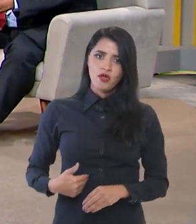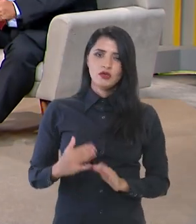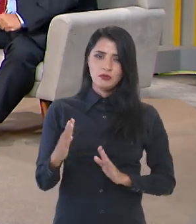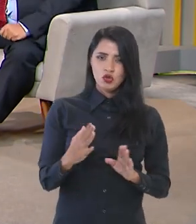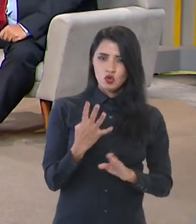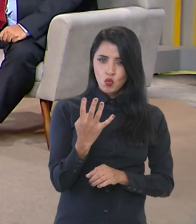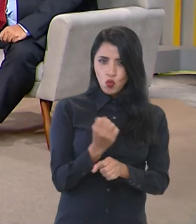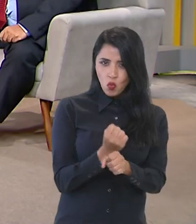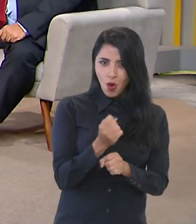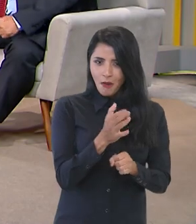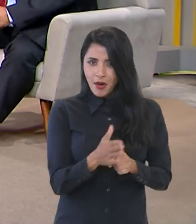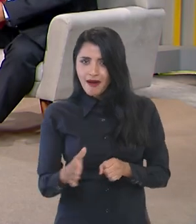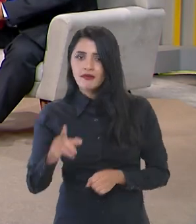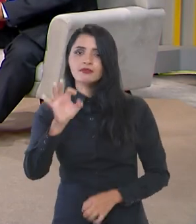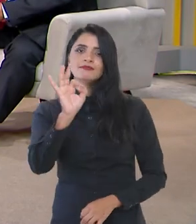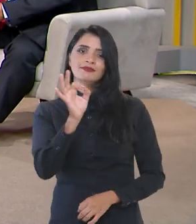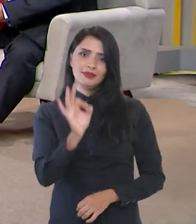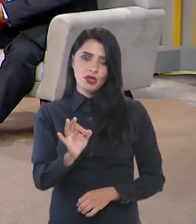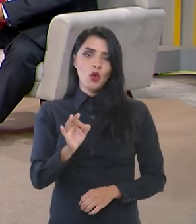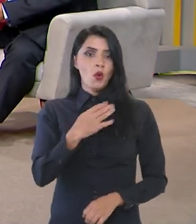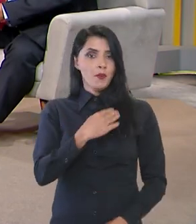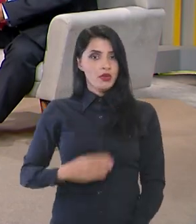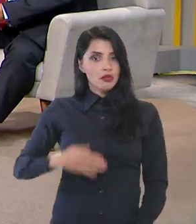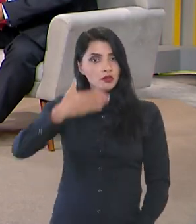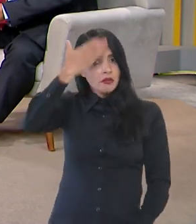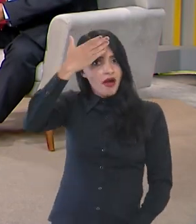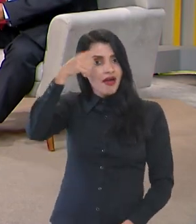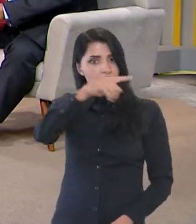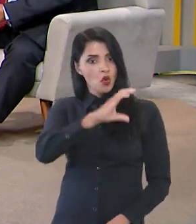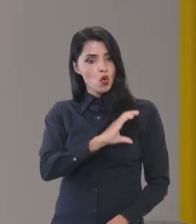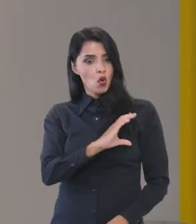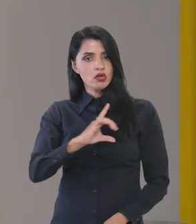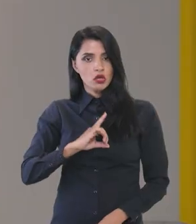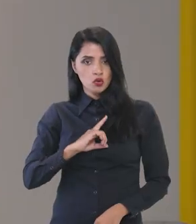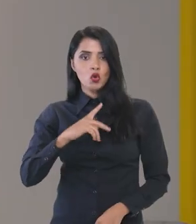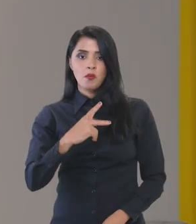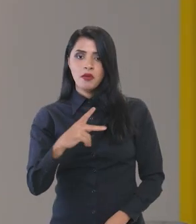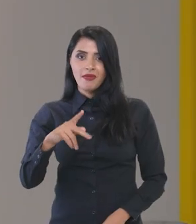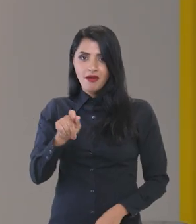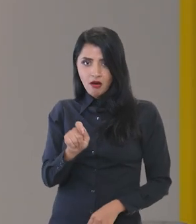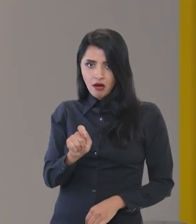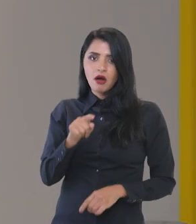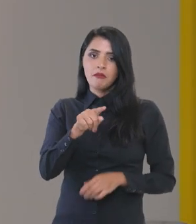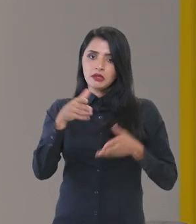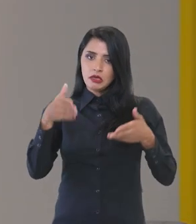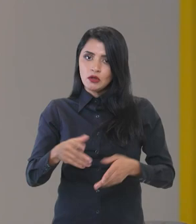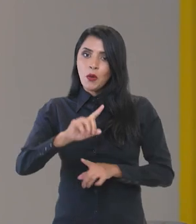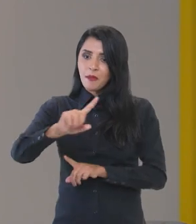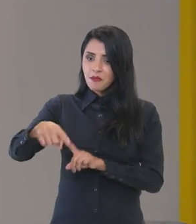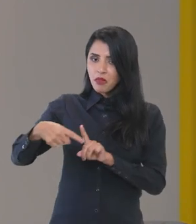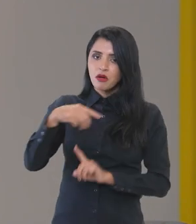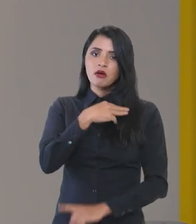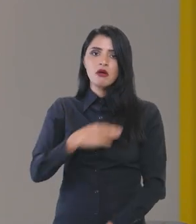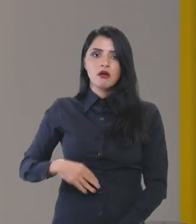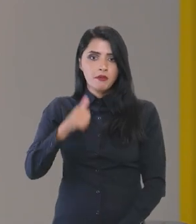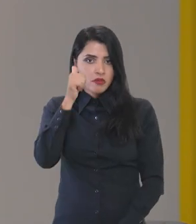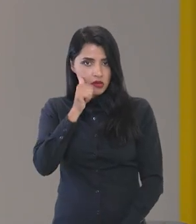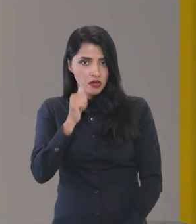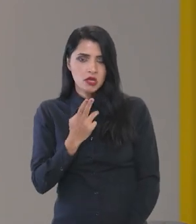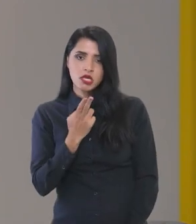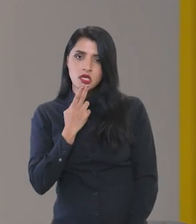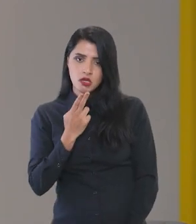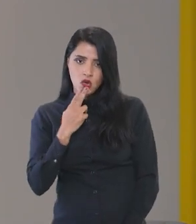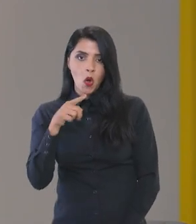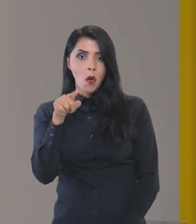próximos quatro anos. Exatamente. O ministro Márcio Macedo, que é o coordenador do PPA participativo, juntamente com a ministra Simone